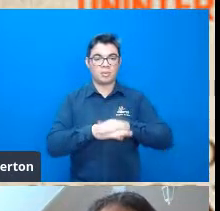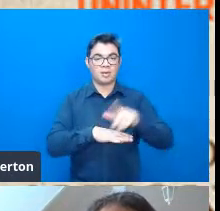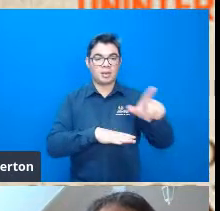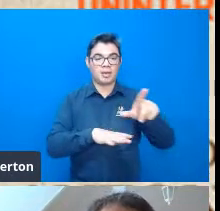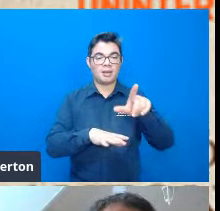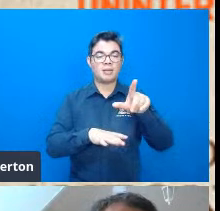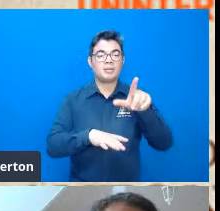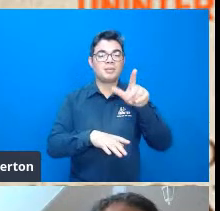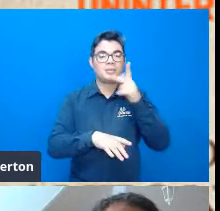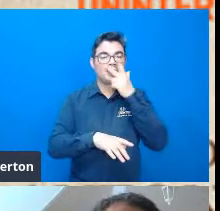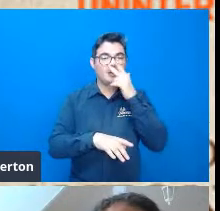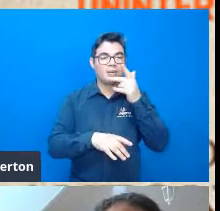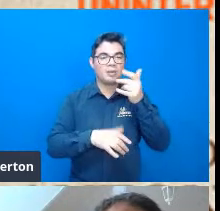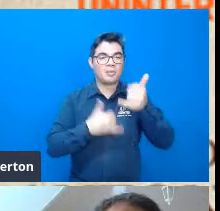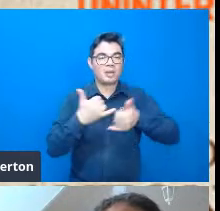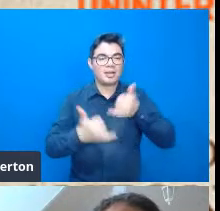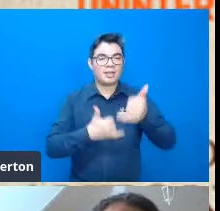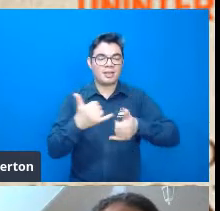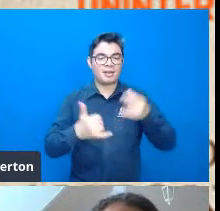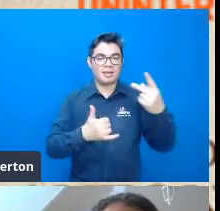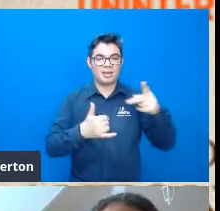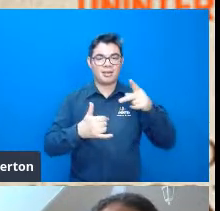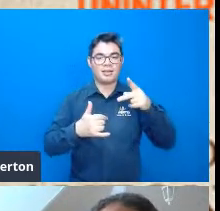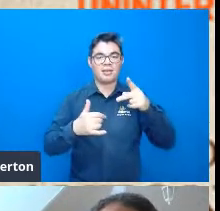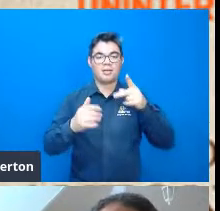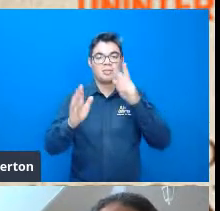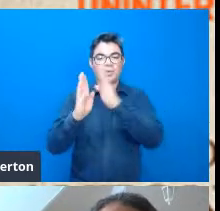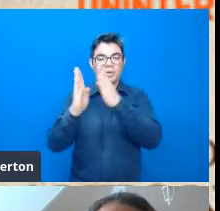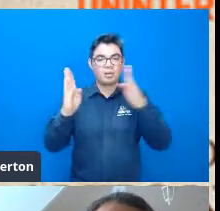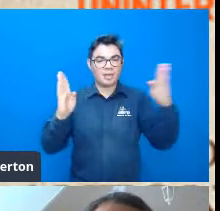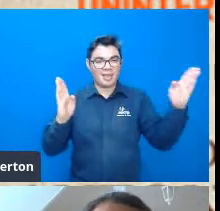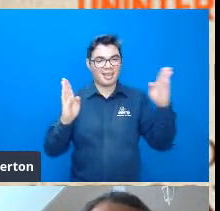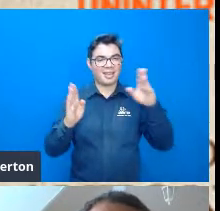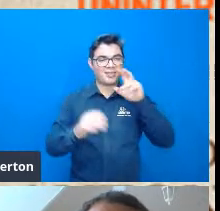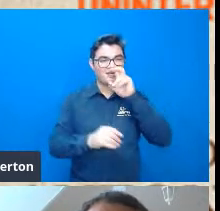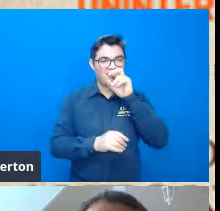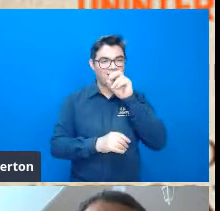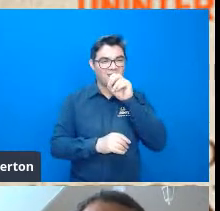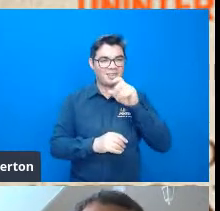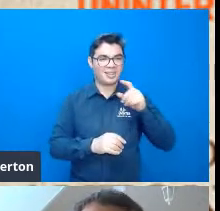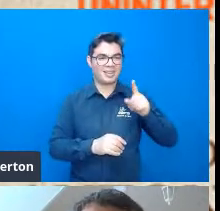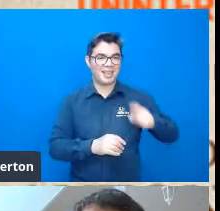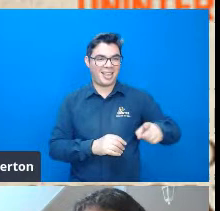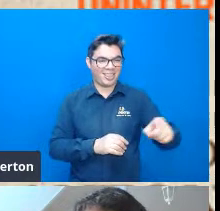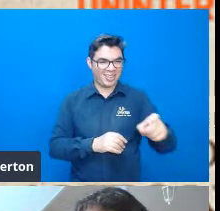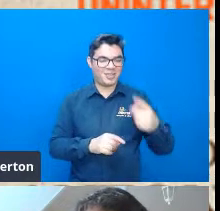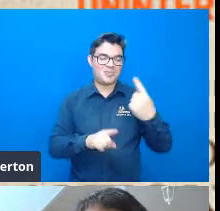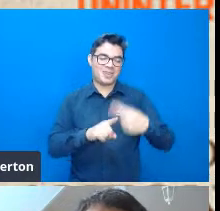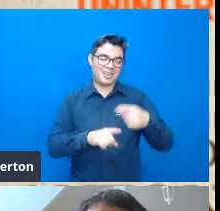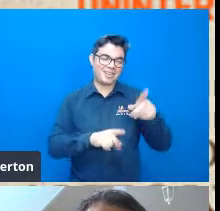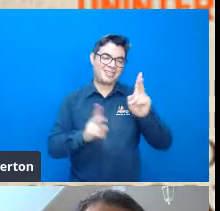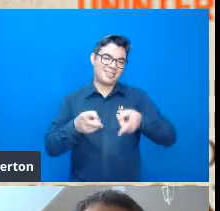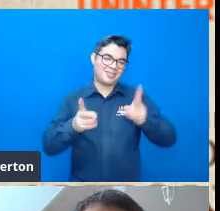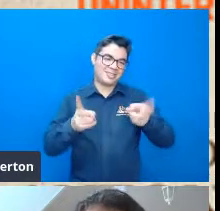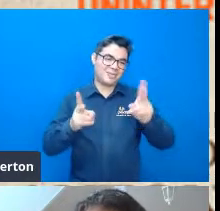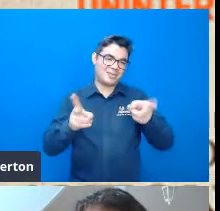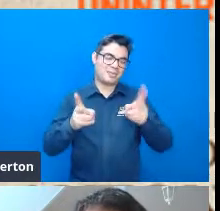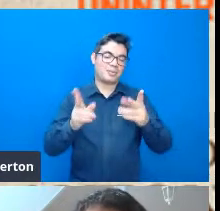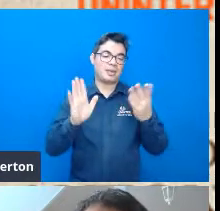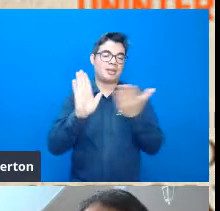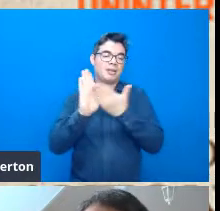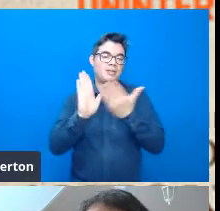biblioteca então ele era um grande colecionador de livros livros